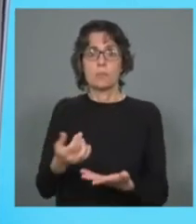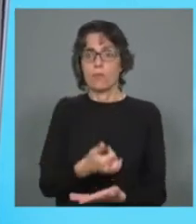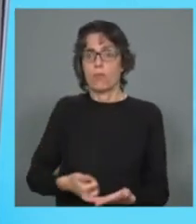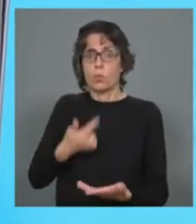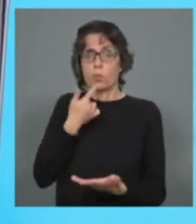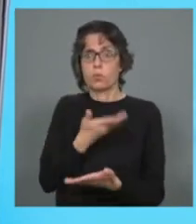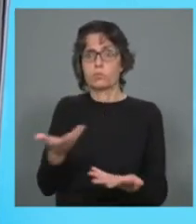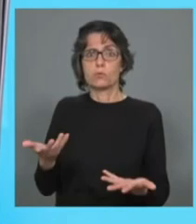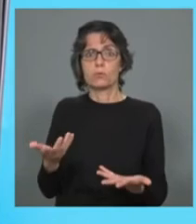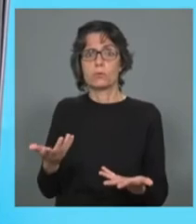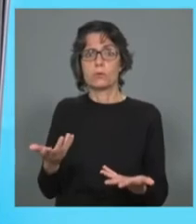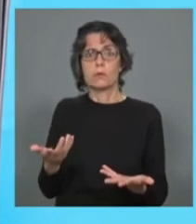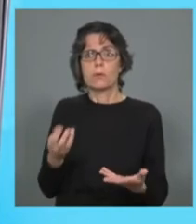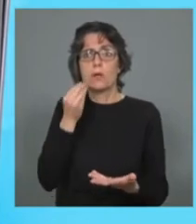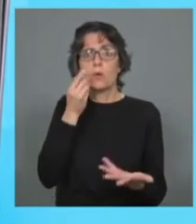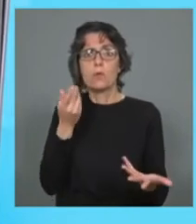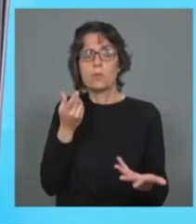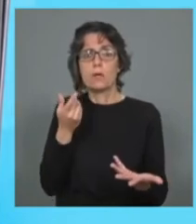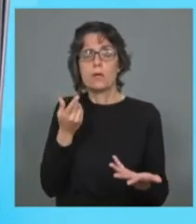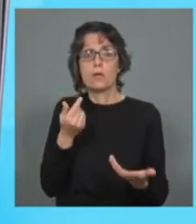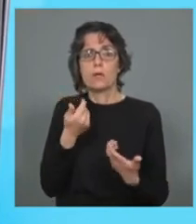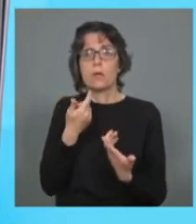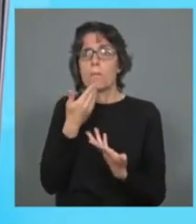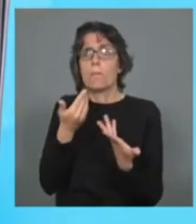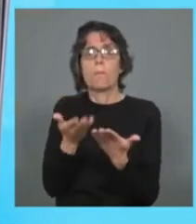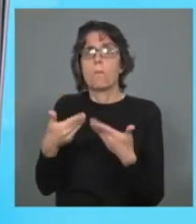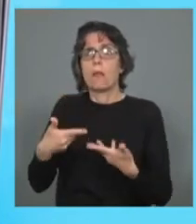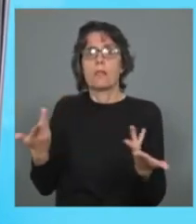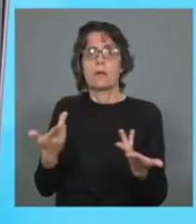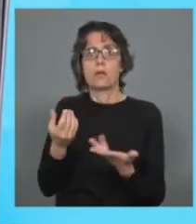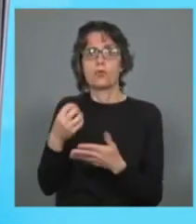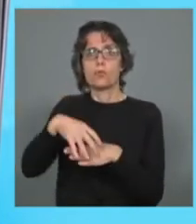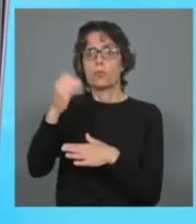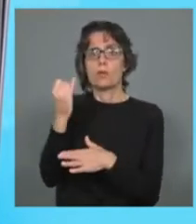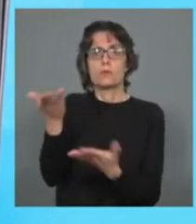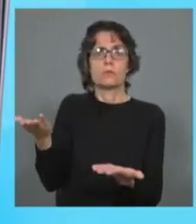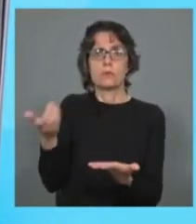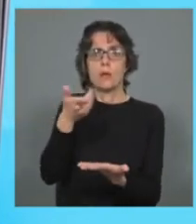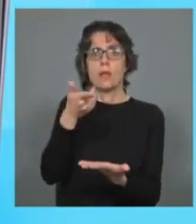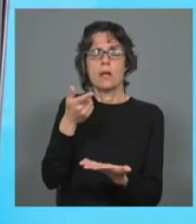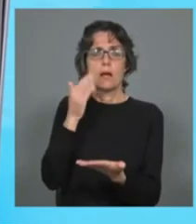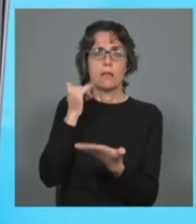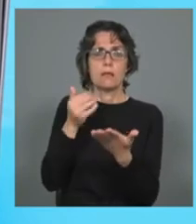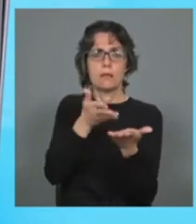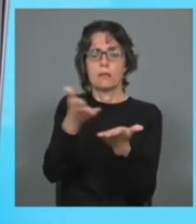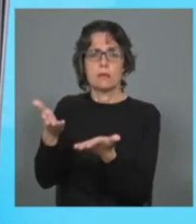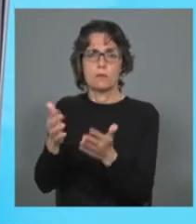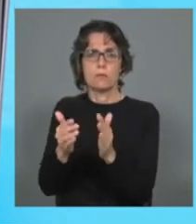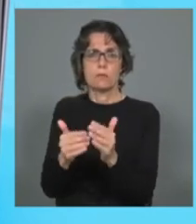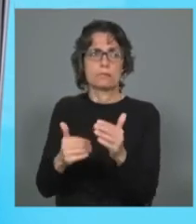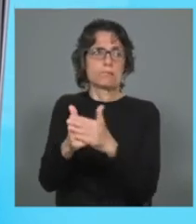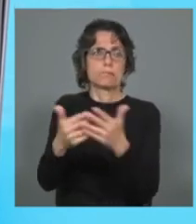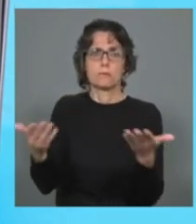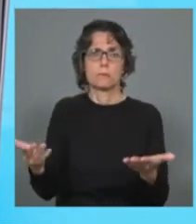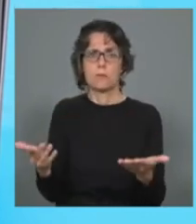portanto dependem única e exclusivamente de instituições, portanto e aí são as instituições que estão no terreno e que estão a tentar ajudar a poder,